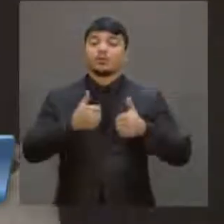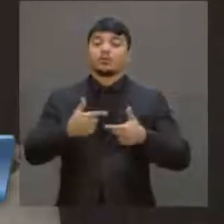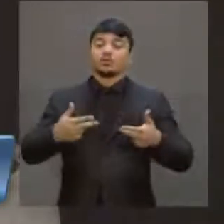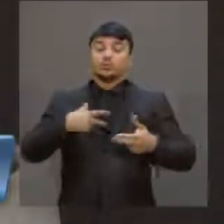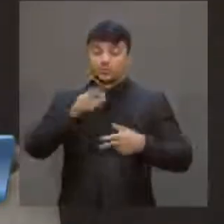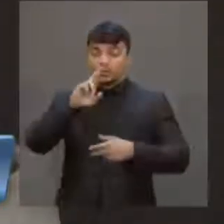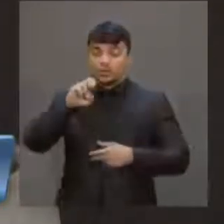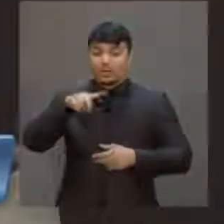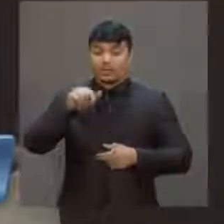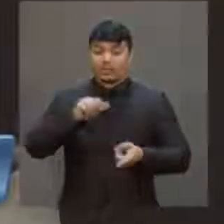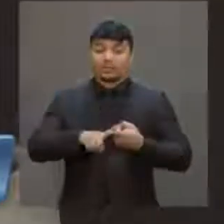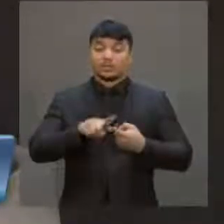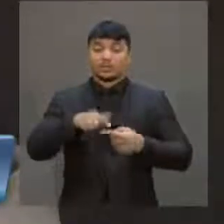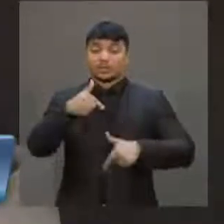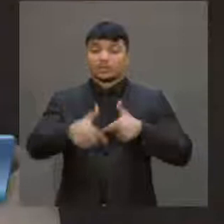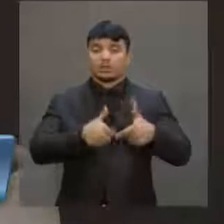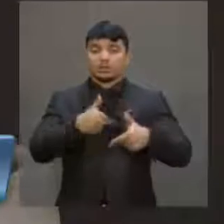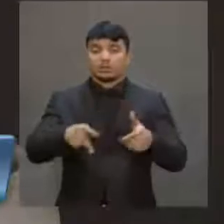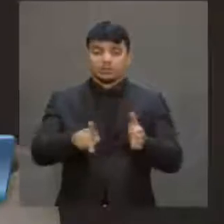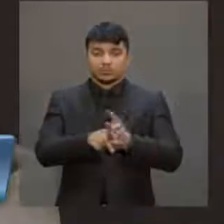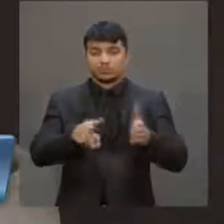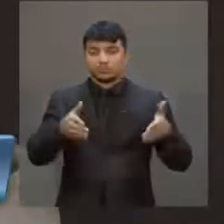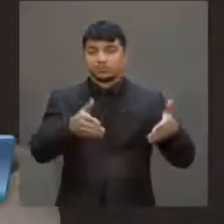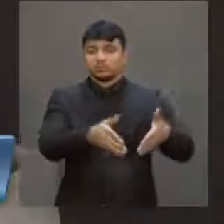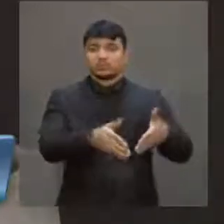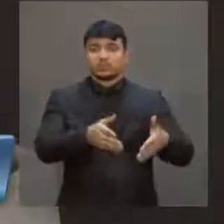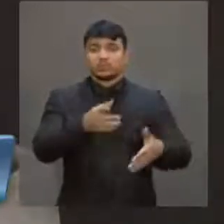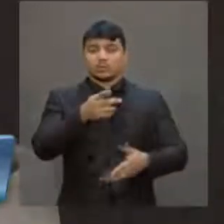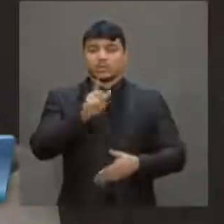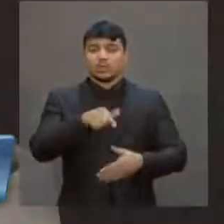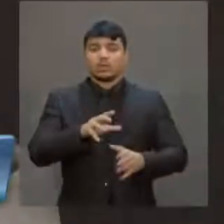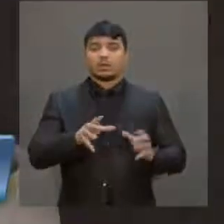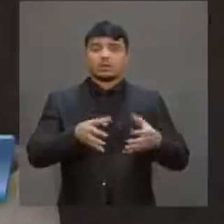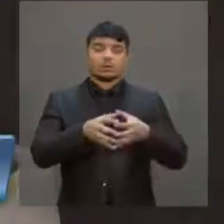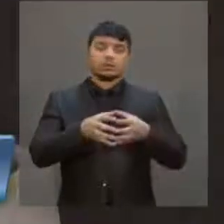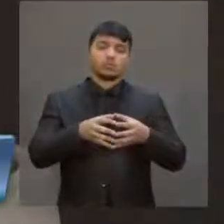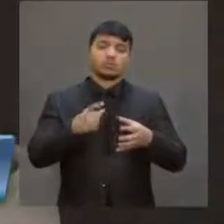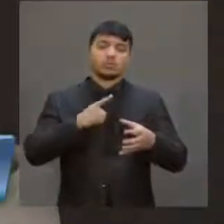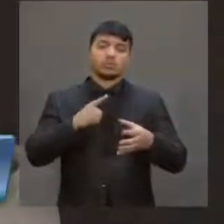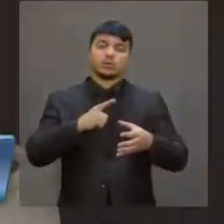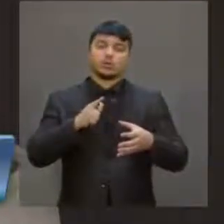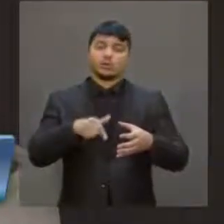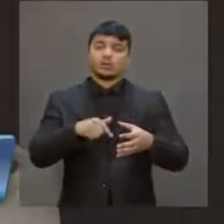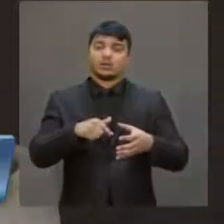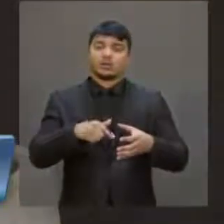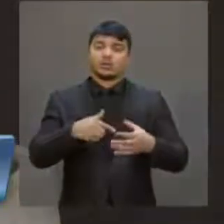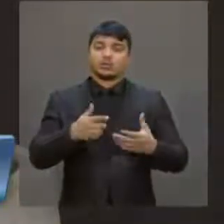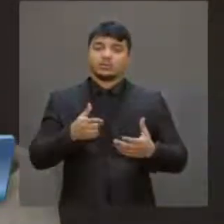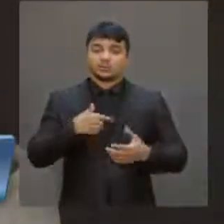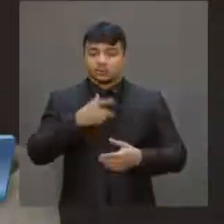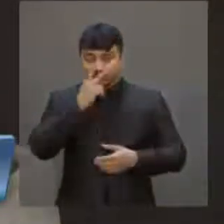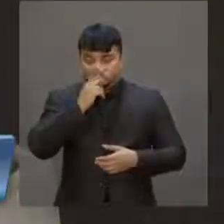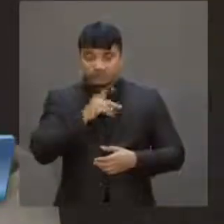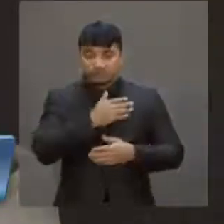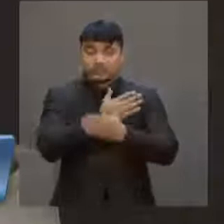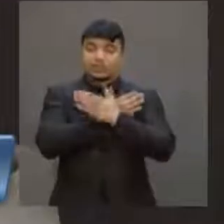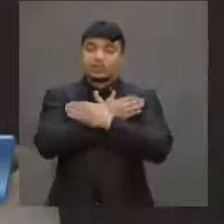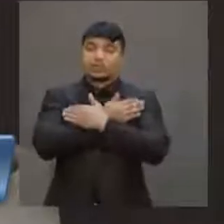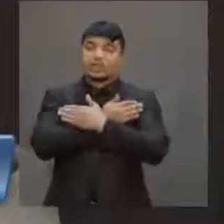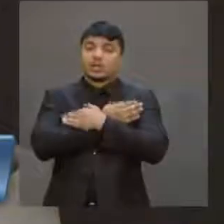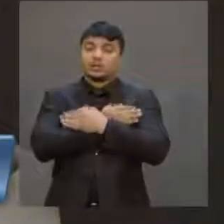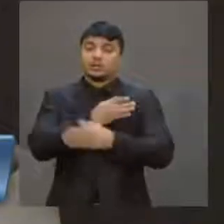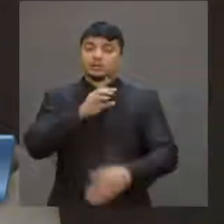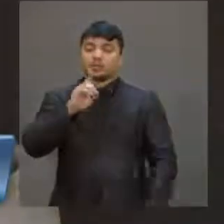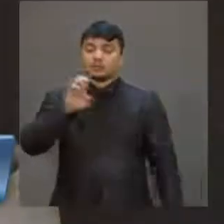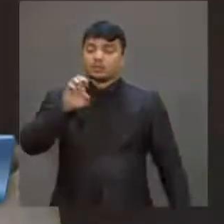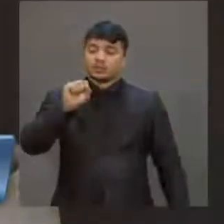de renda e trabalho para as camadas que estão aí ao desalento. E